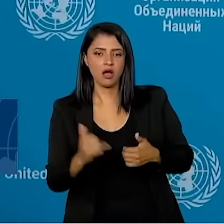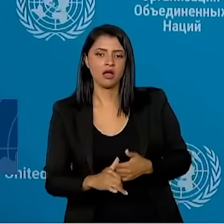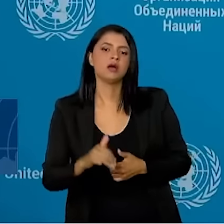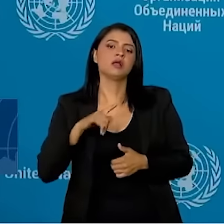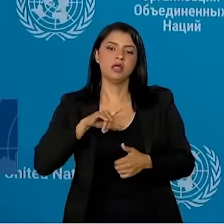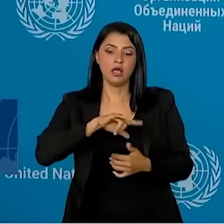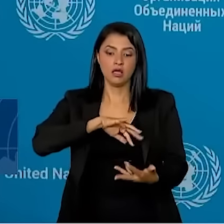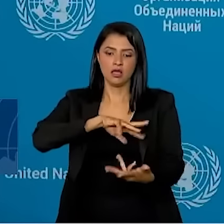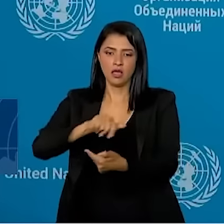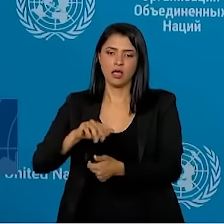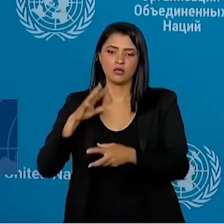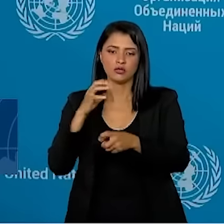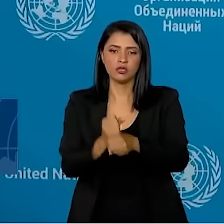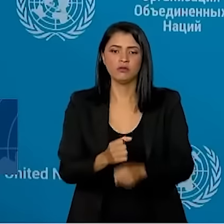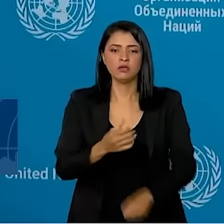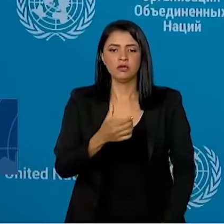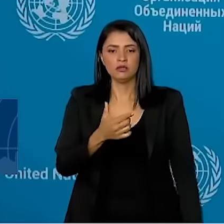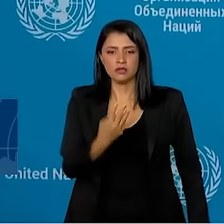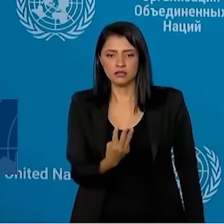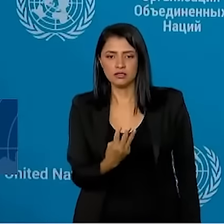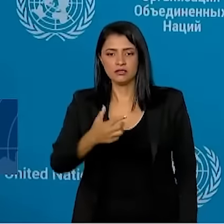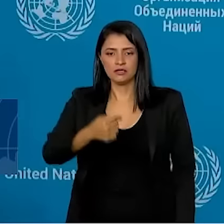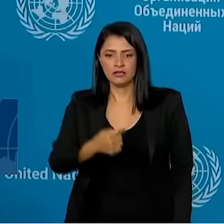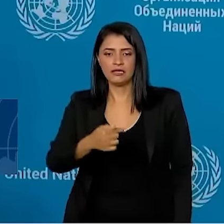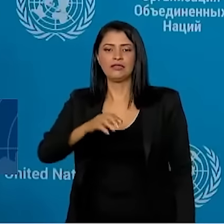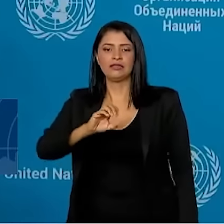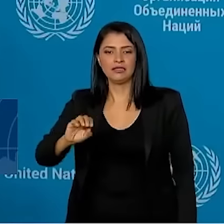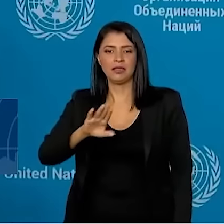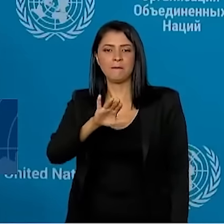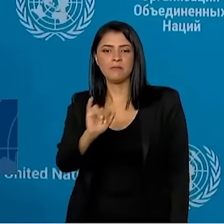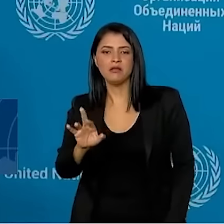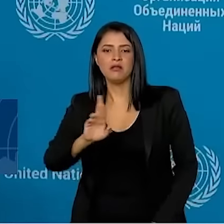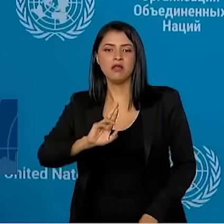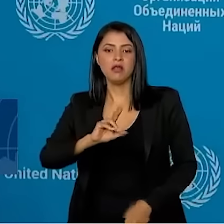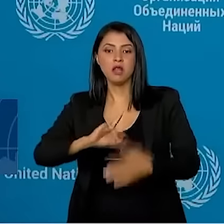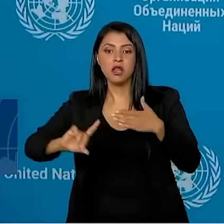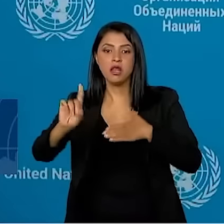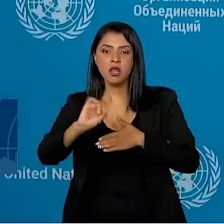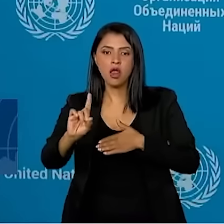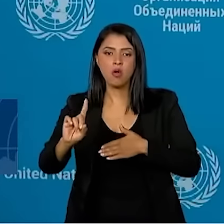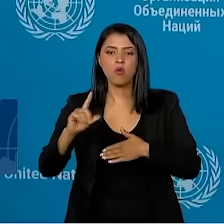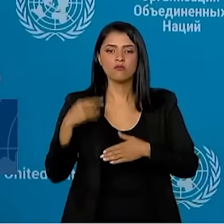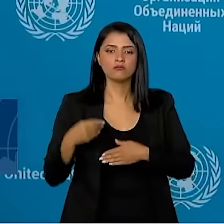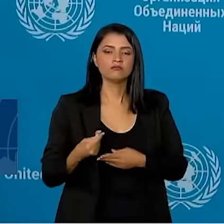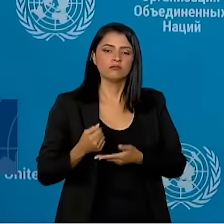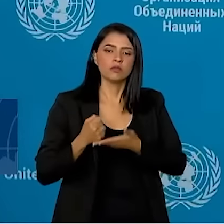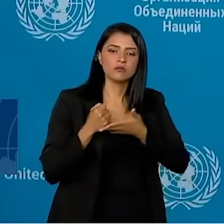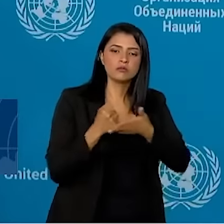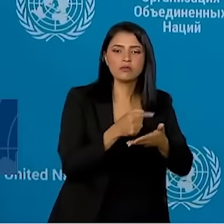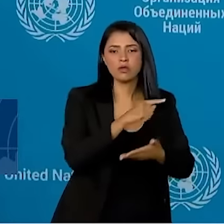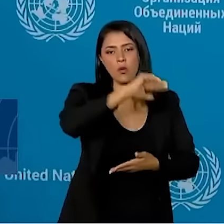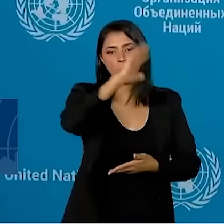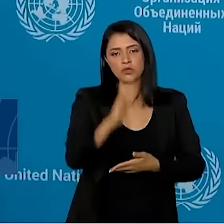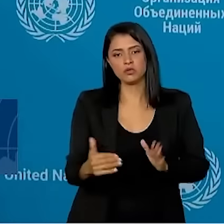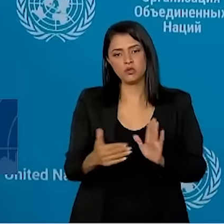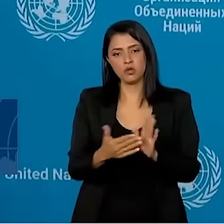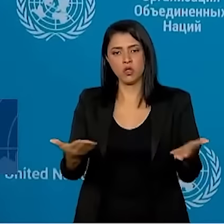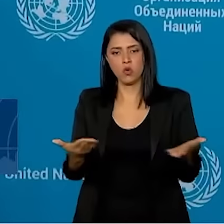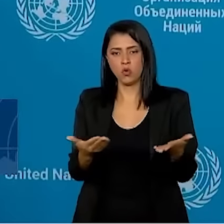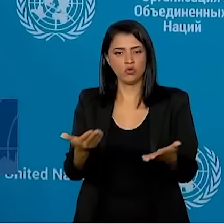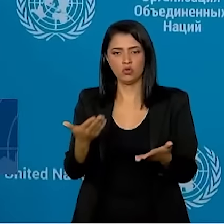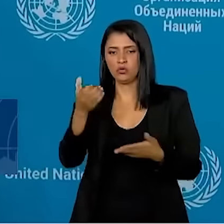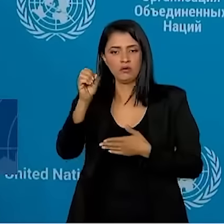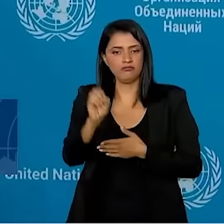sinal do mundo, com 370 bilhões de dólares, que é o que sustenta o Brasil até hoje, de não ter quebrado nas suas crises.